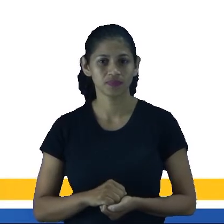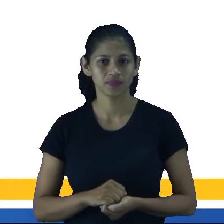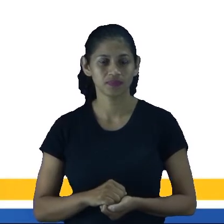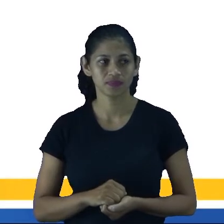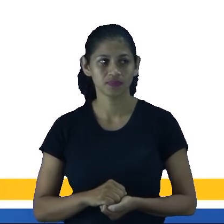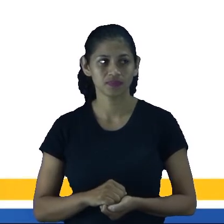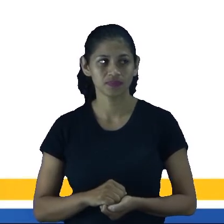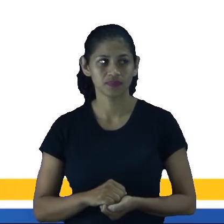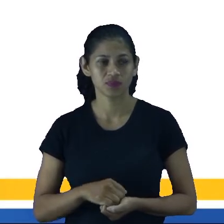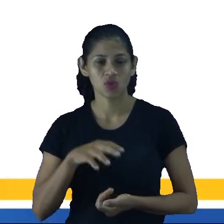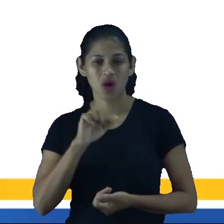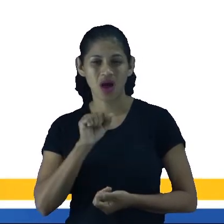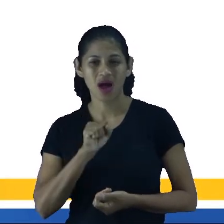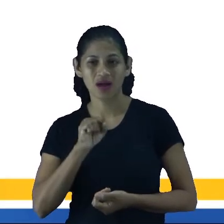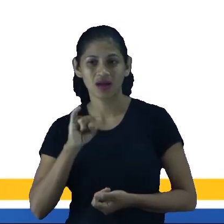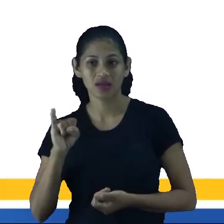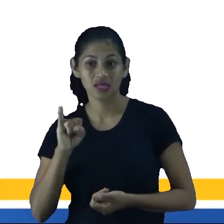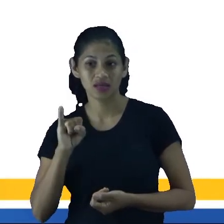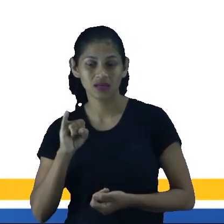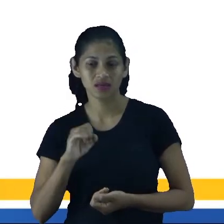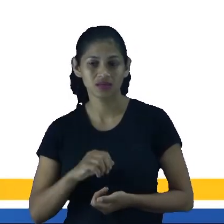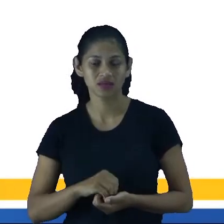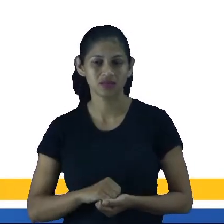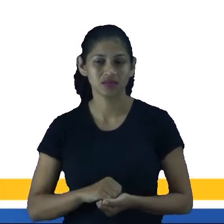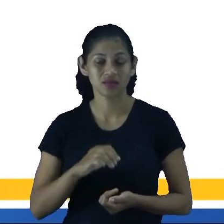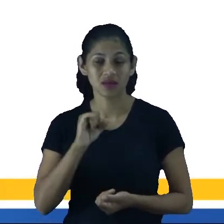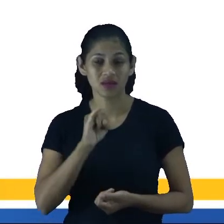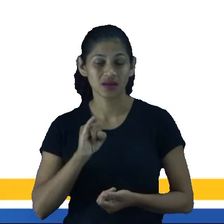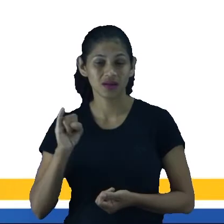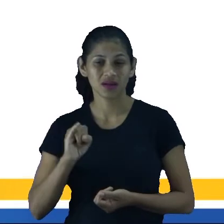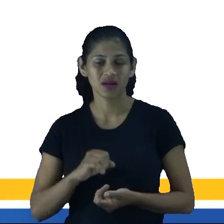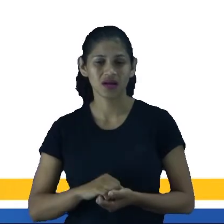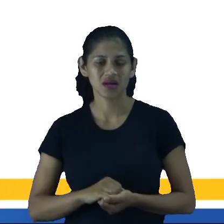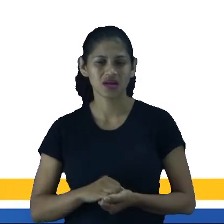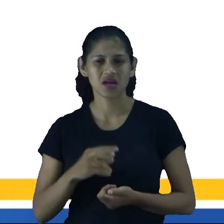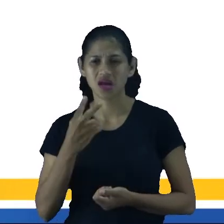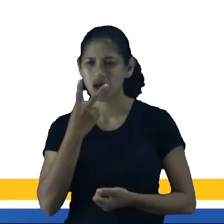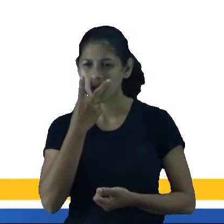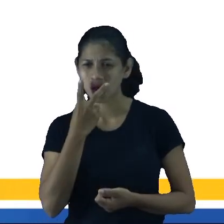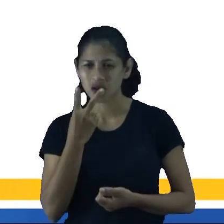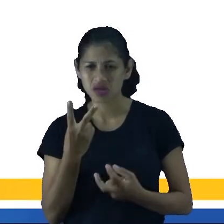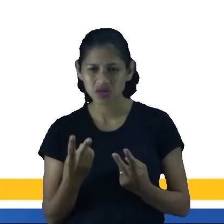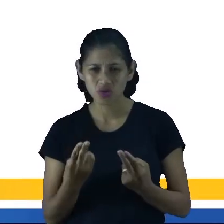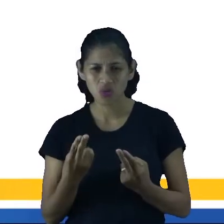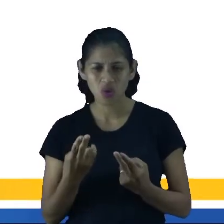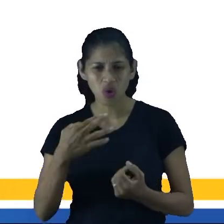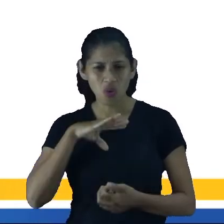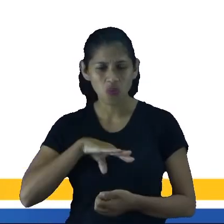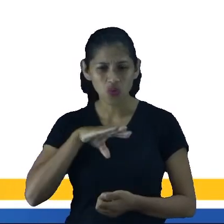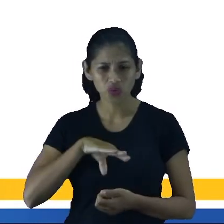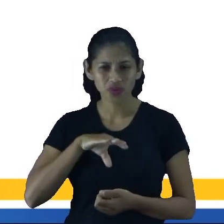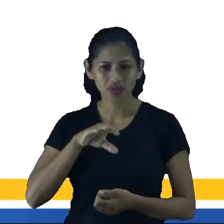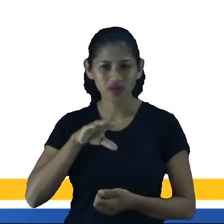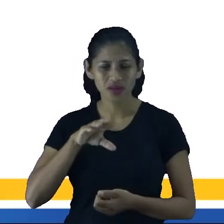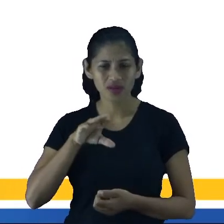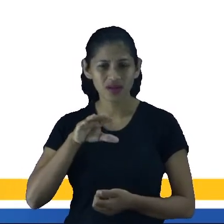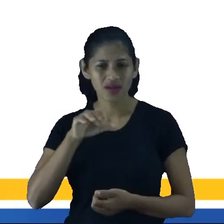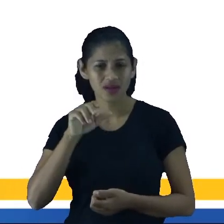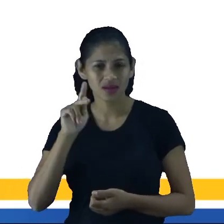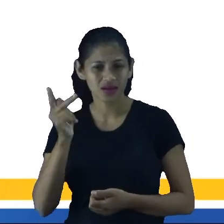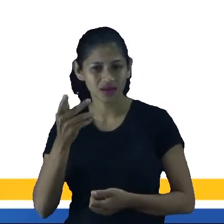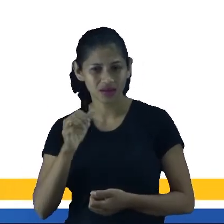Não é a mesma coisa que o verbo haver. É o que é uma exclamação. Ai, que rico, né? Ai, que gostoso, que saboroso.